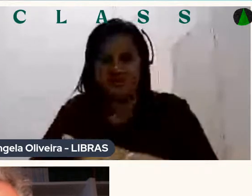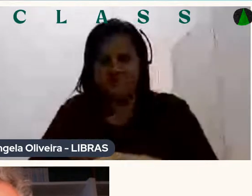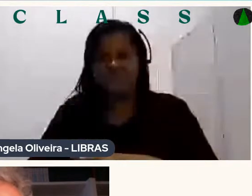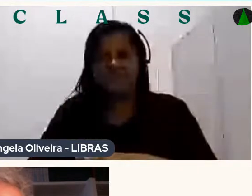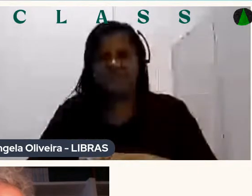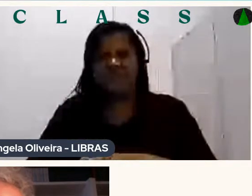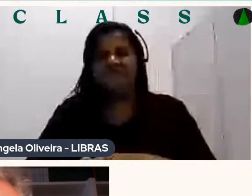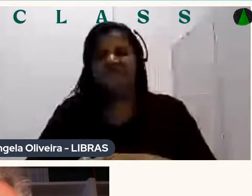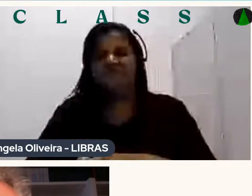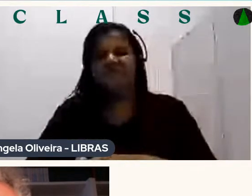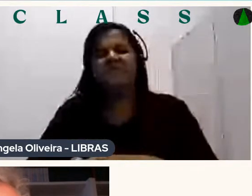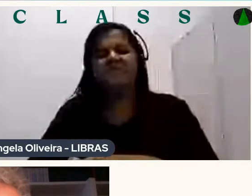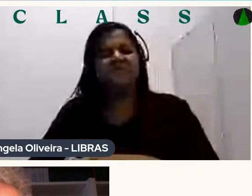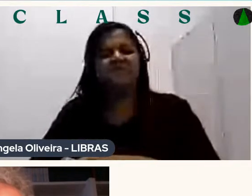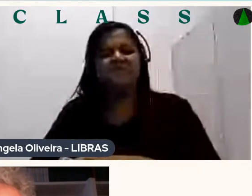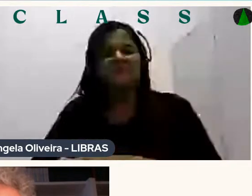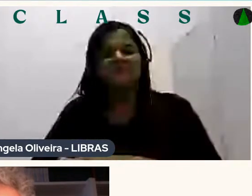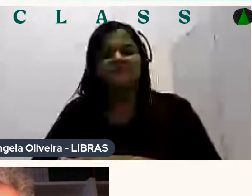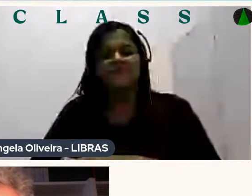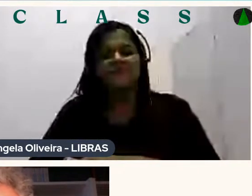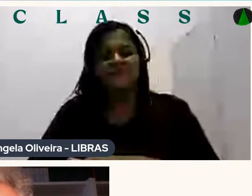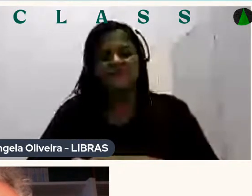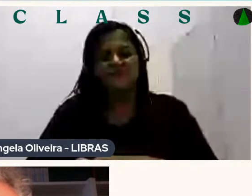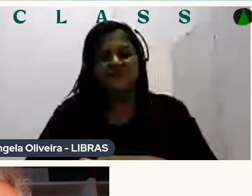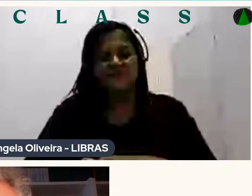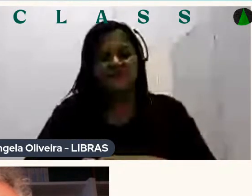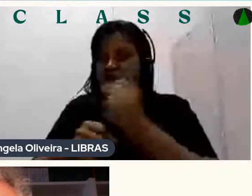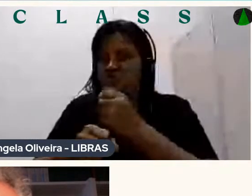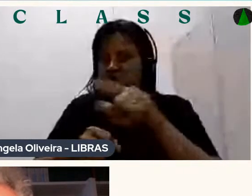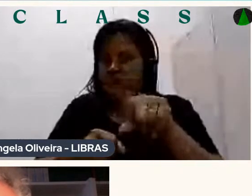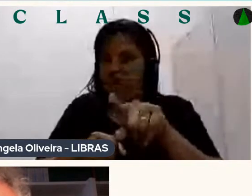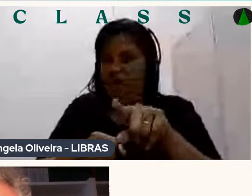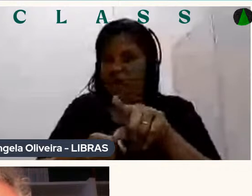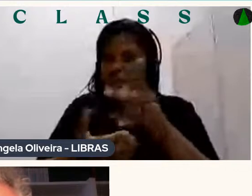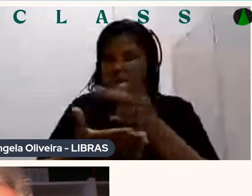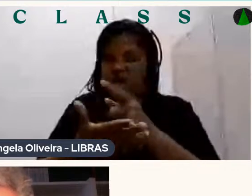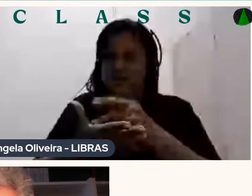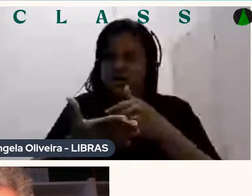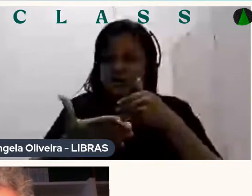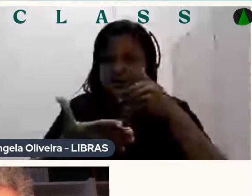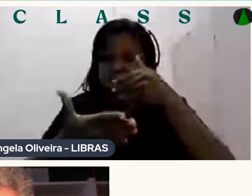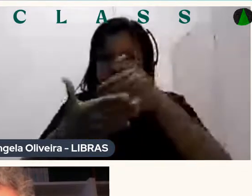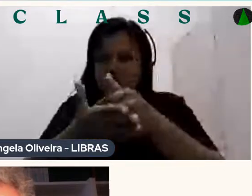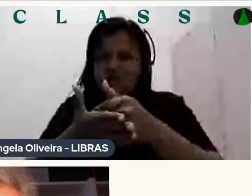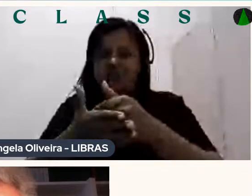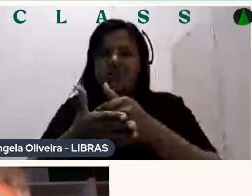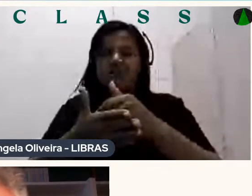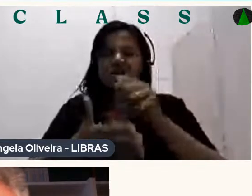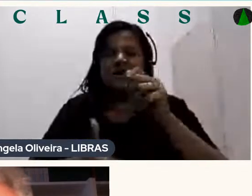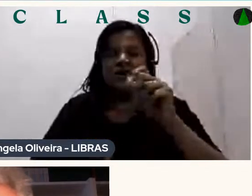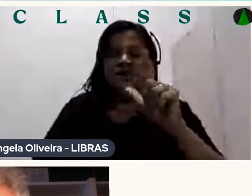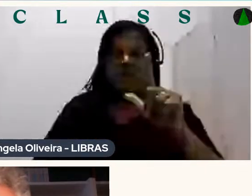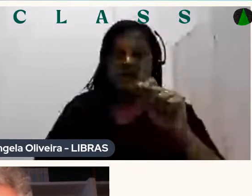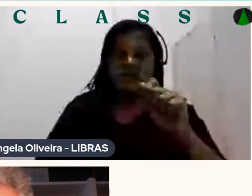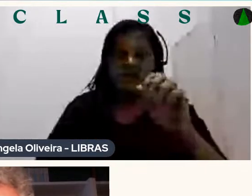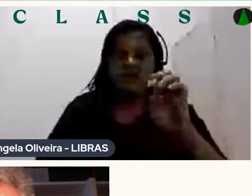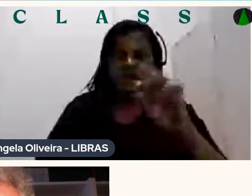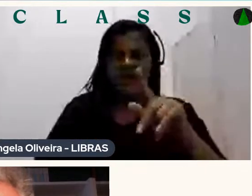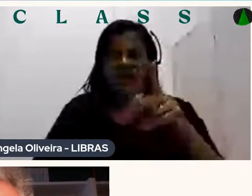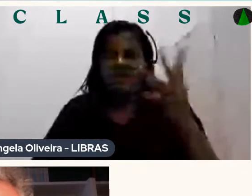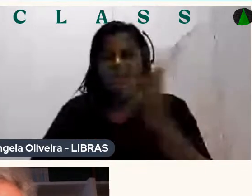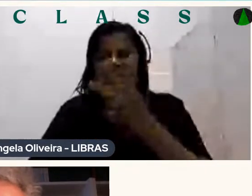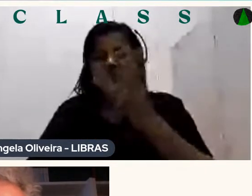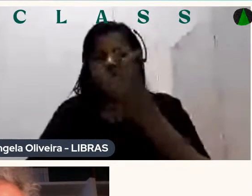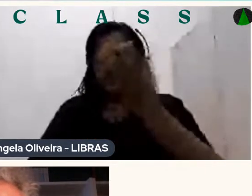obra Tem muito Tem essa proximidade Com o Laerte Com os três amigos Que é o Laerte A Laerte Laerte